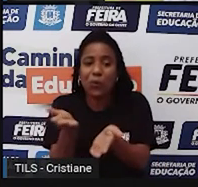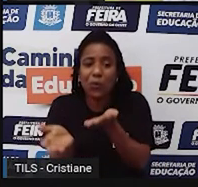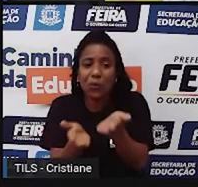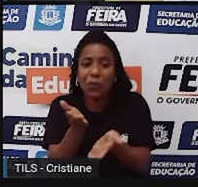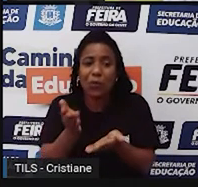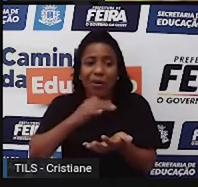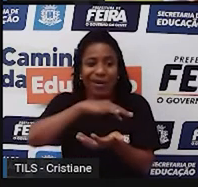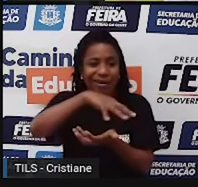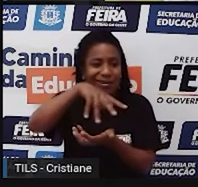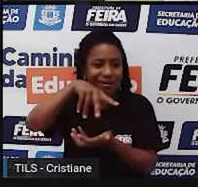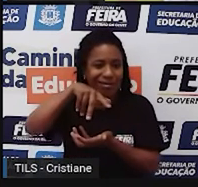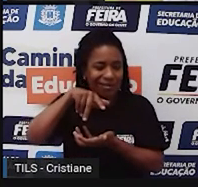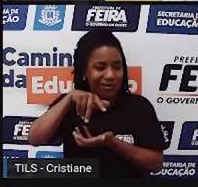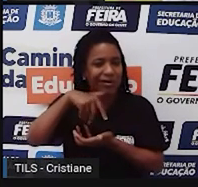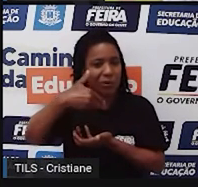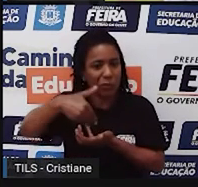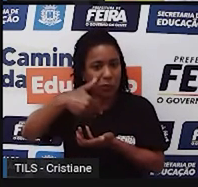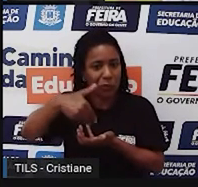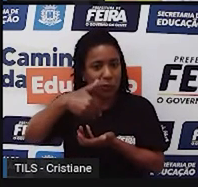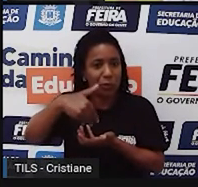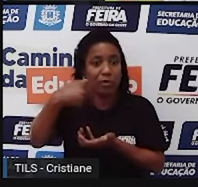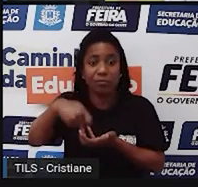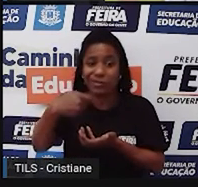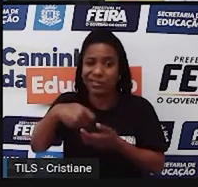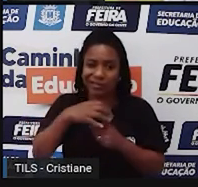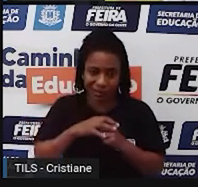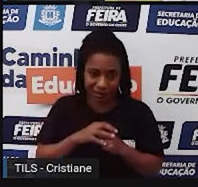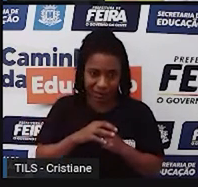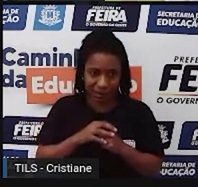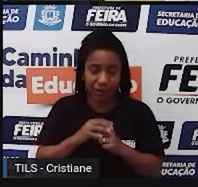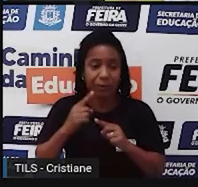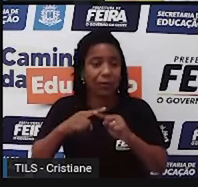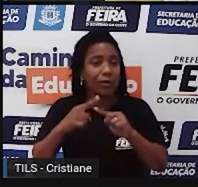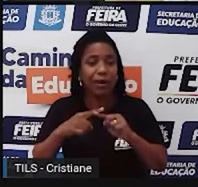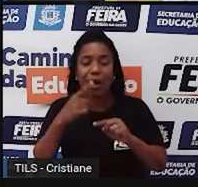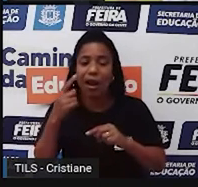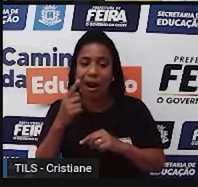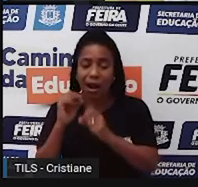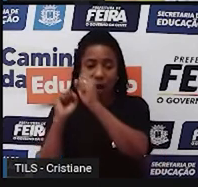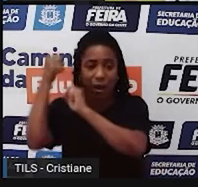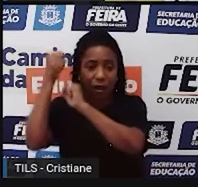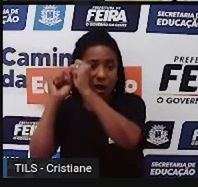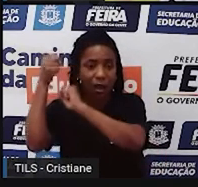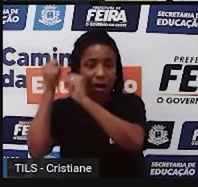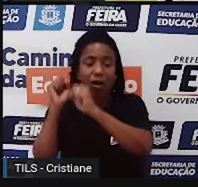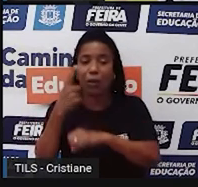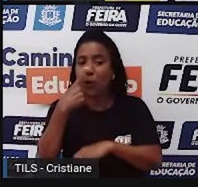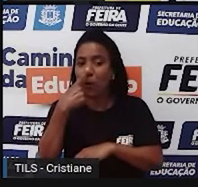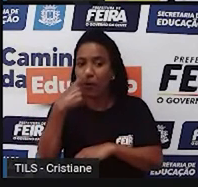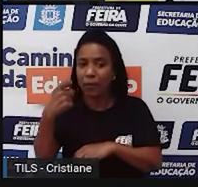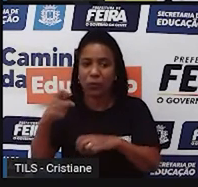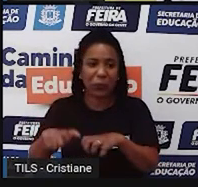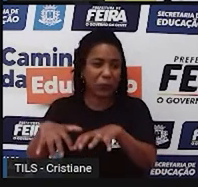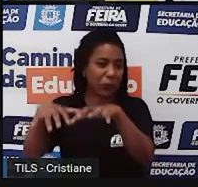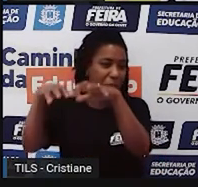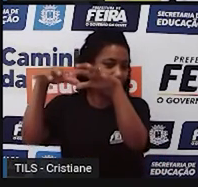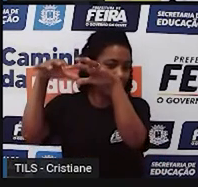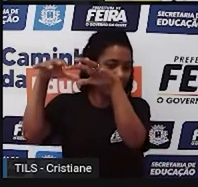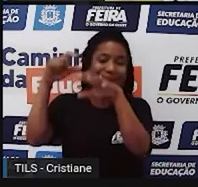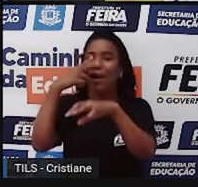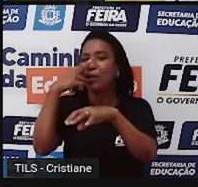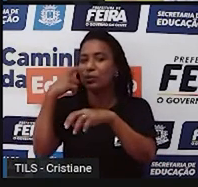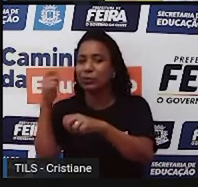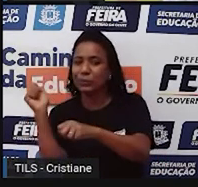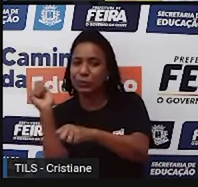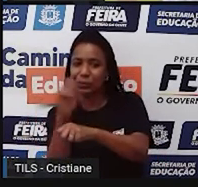questão do descarte incorreto, né? Desses materiais sólidos, o famoso lixo. E que boa parte deles vão parar nos oceanos,